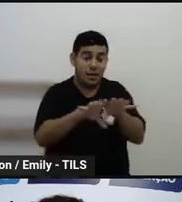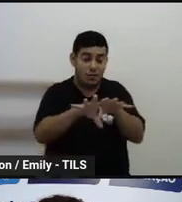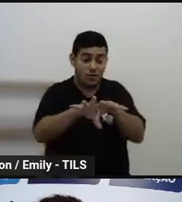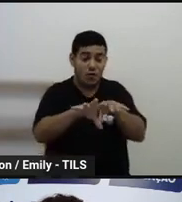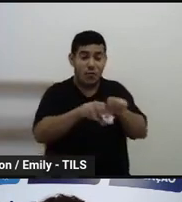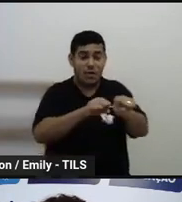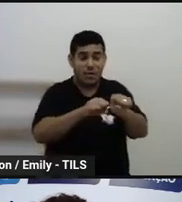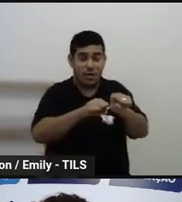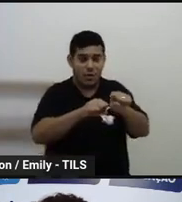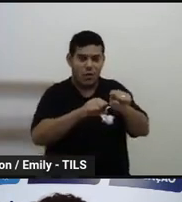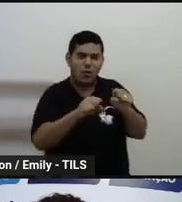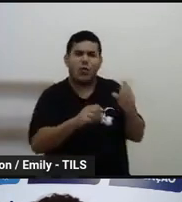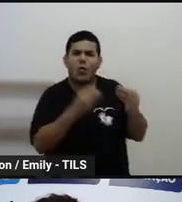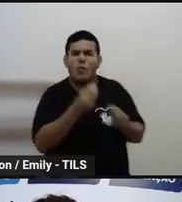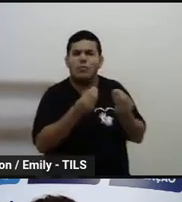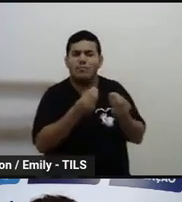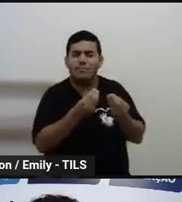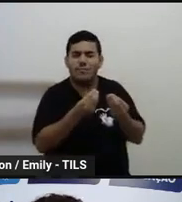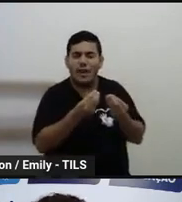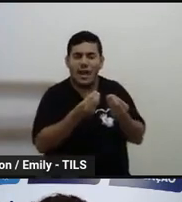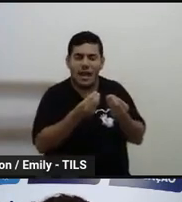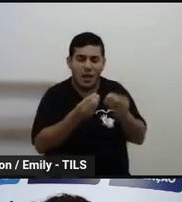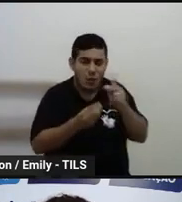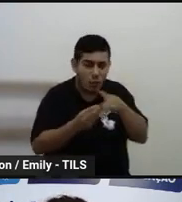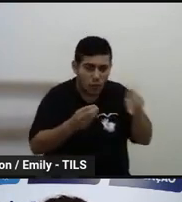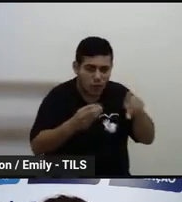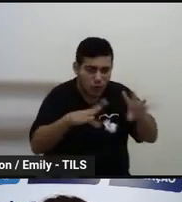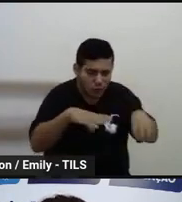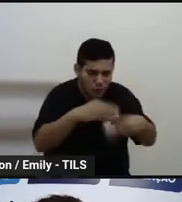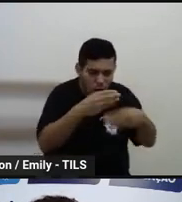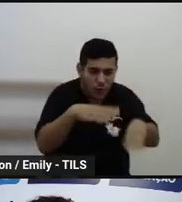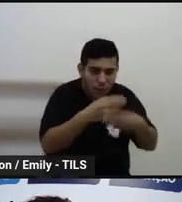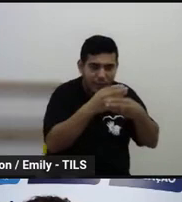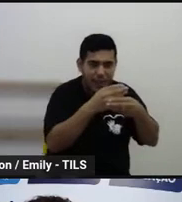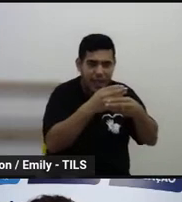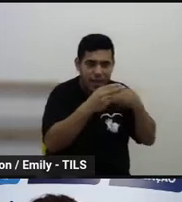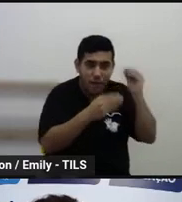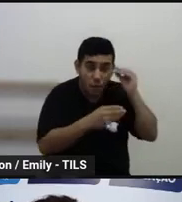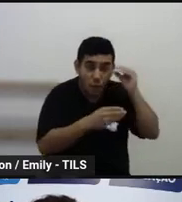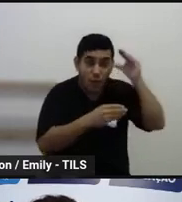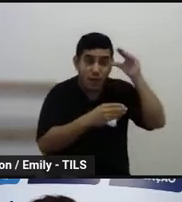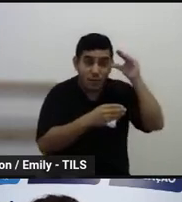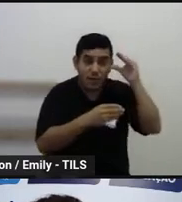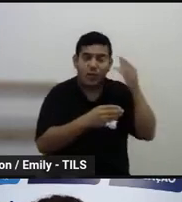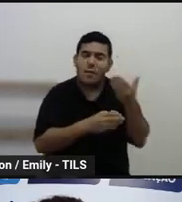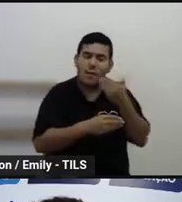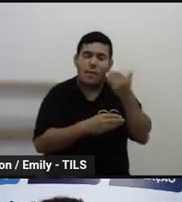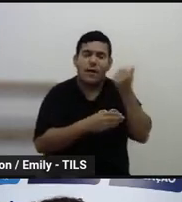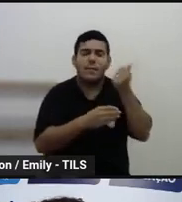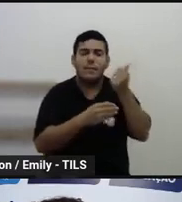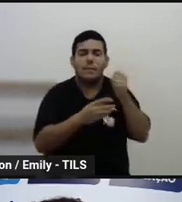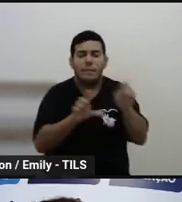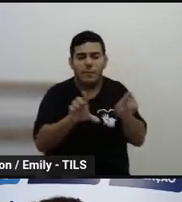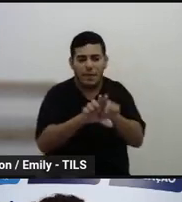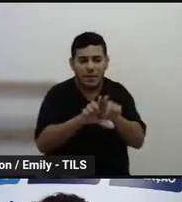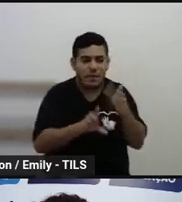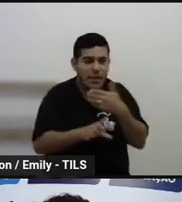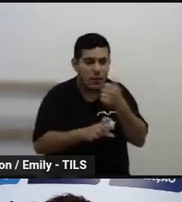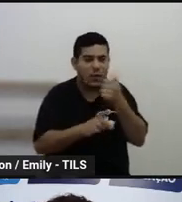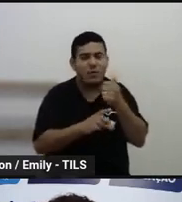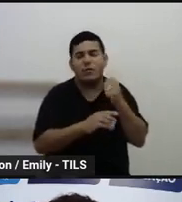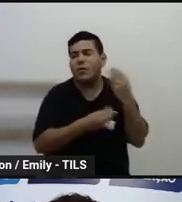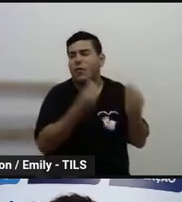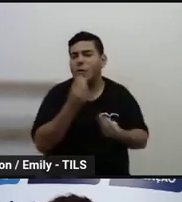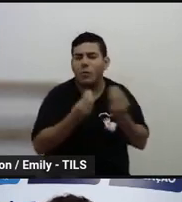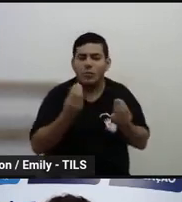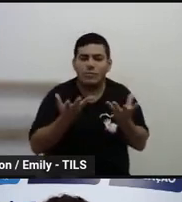Para a gente alcançar o plano de metas é necessário melhorar os resultados. Como é que a